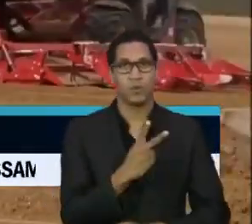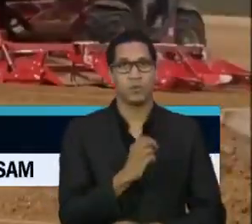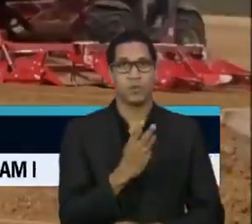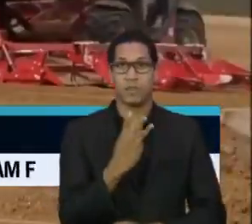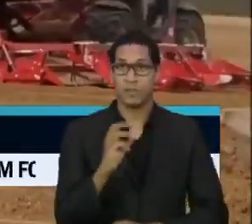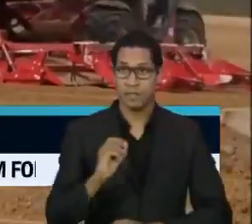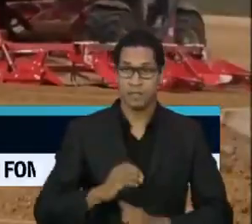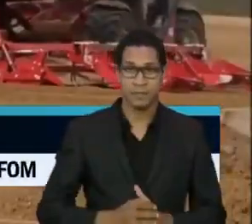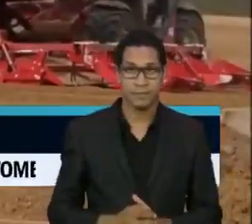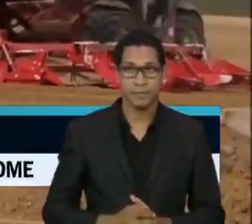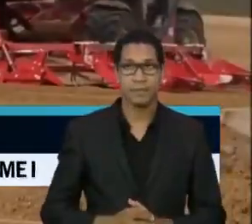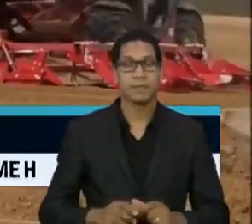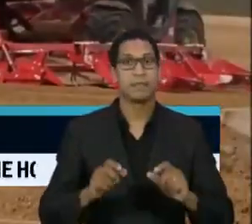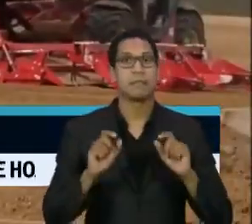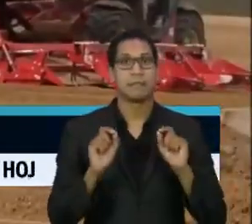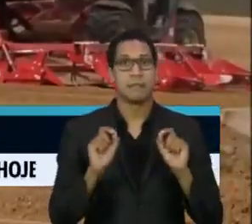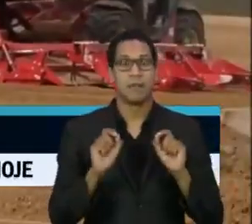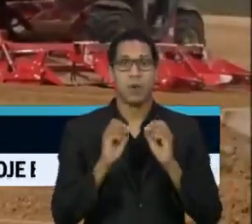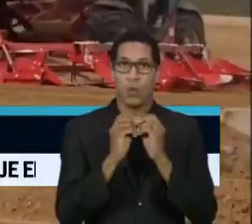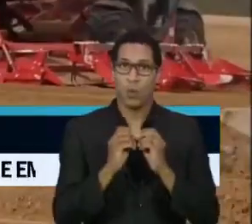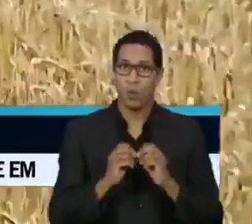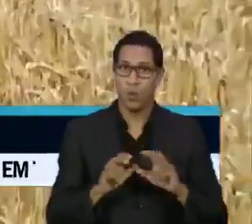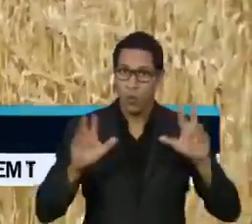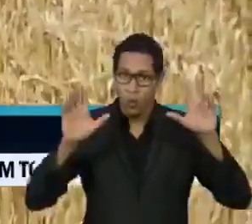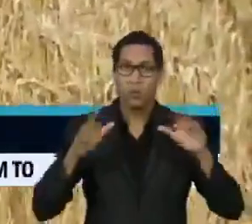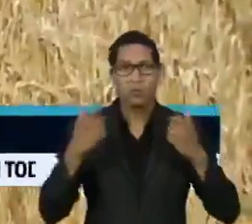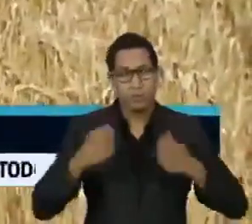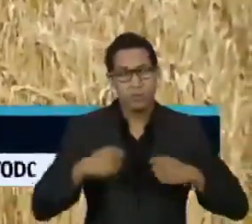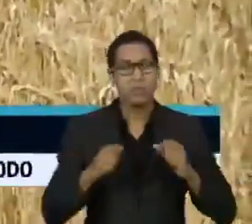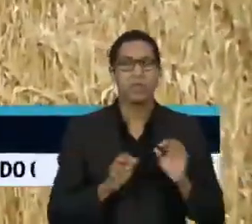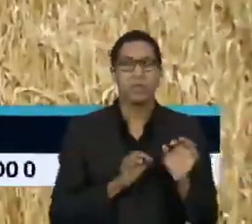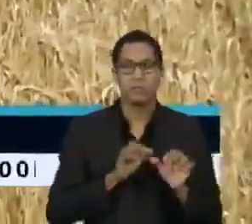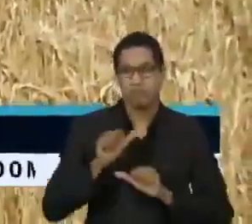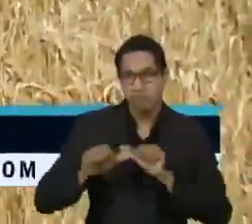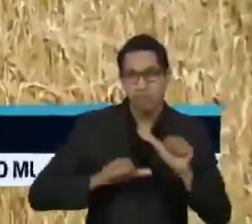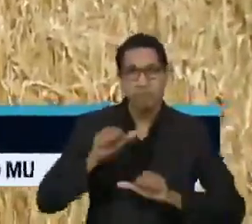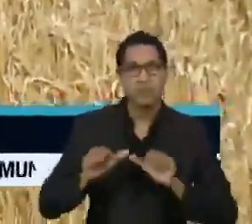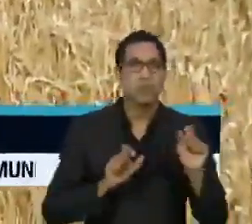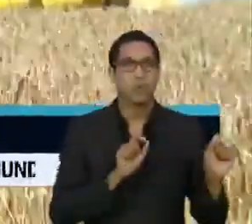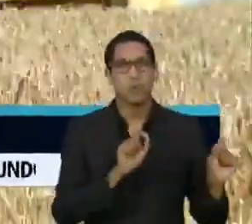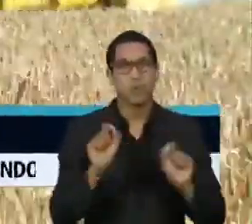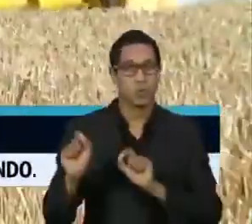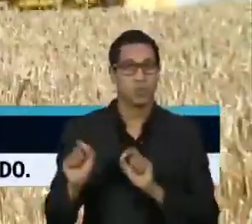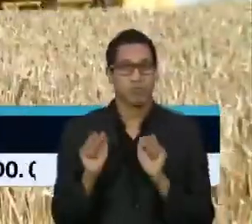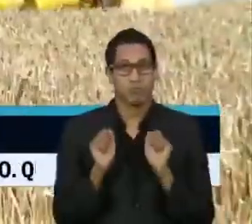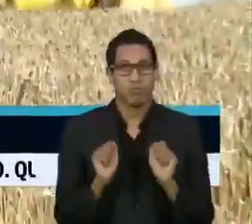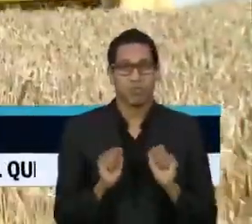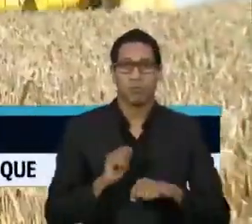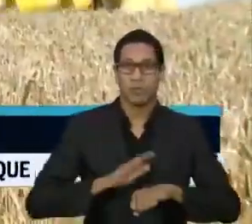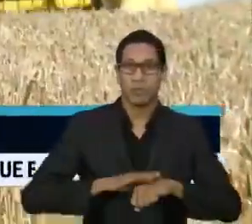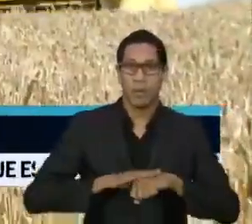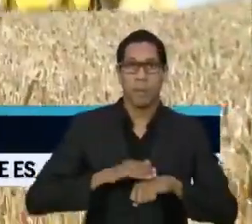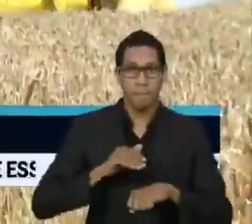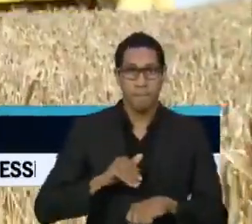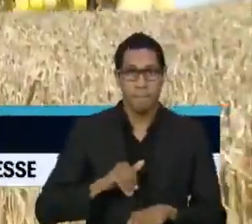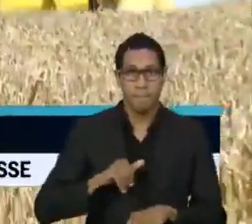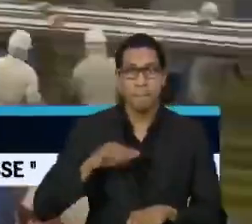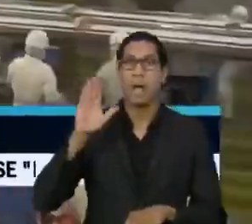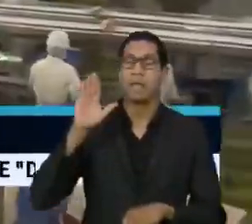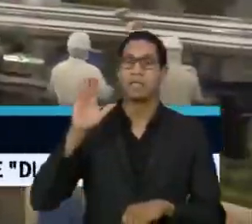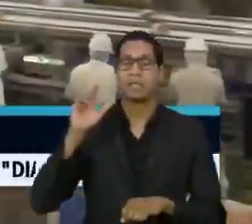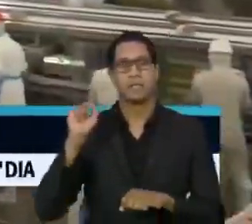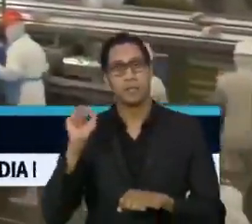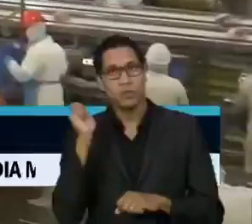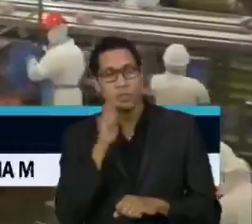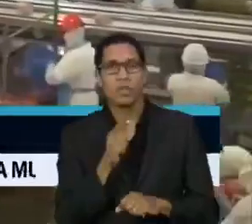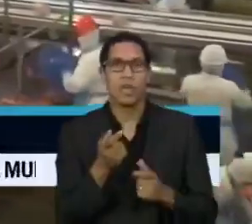Segundo o Programa Alimentar Mundial da ONU, é necessário reformular as cadeias de produção para que seja possível produzir mais, com menos custo